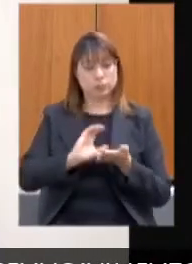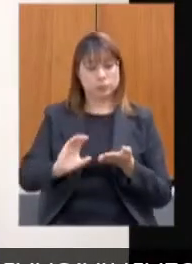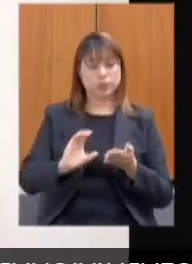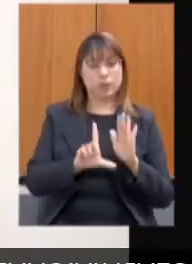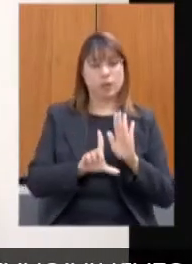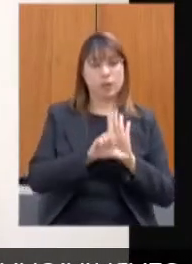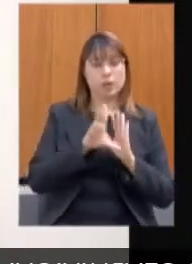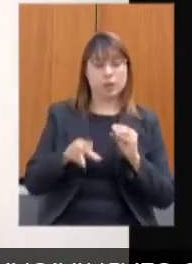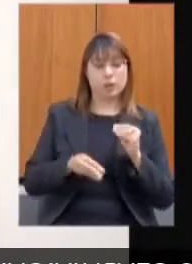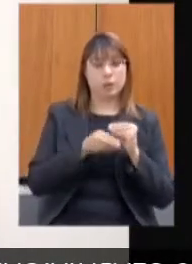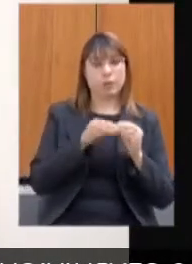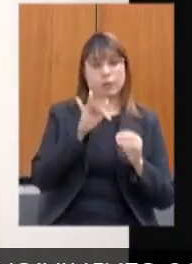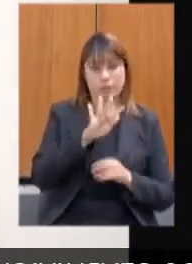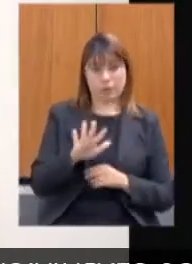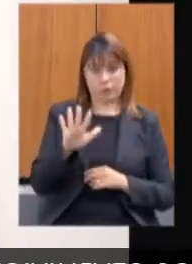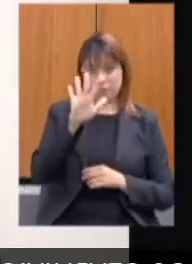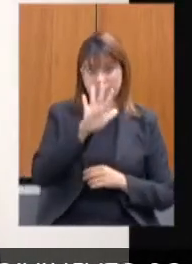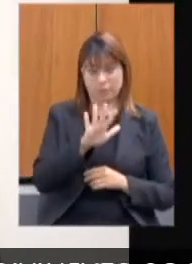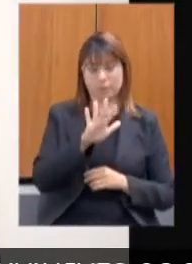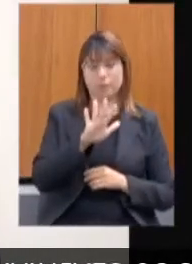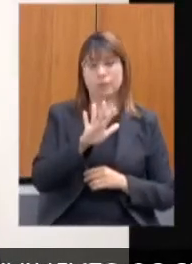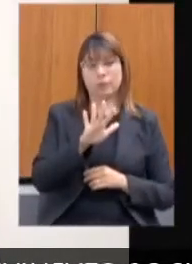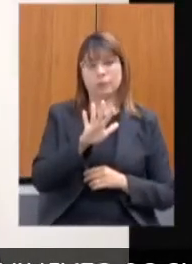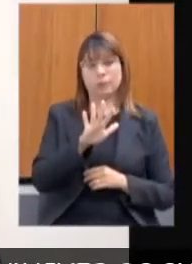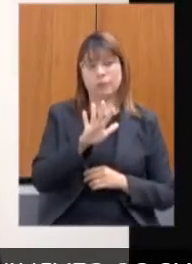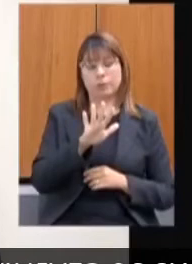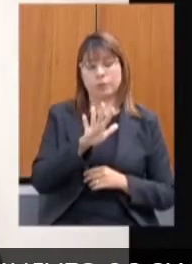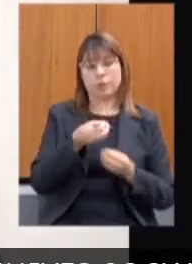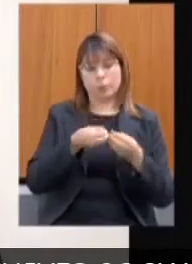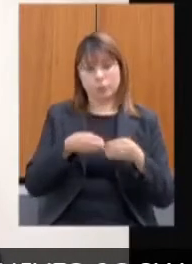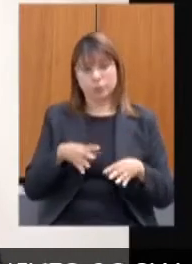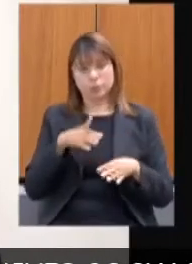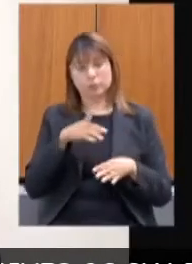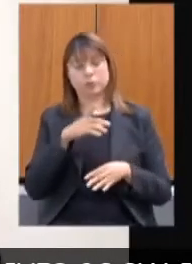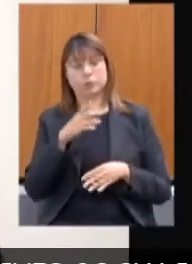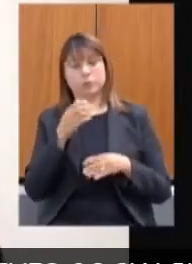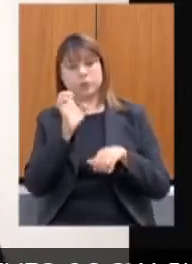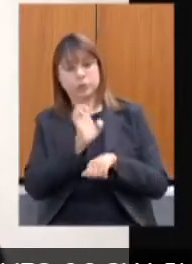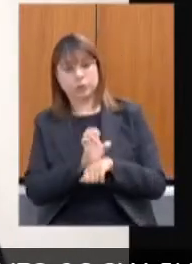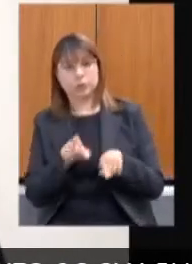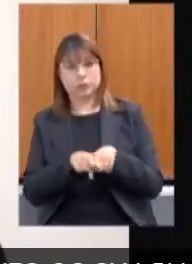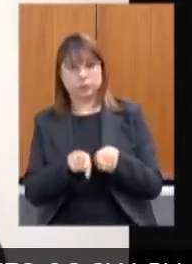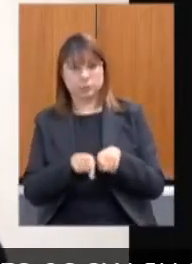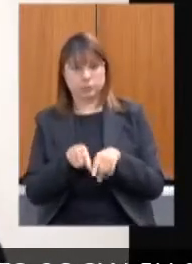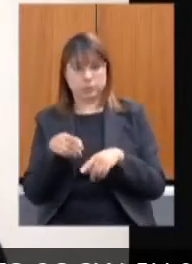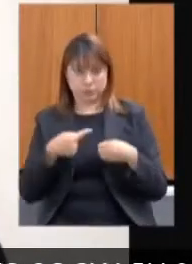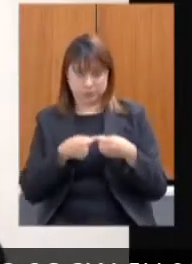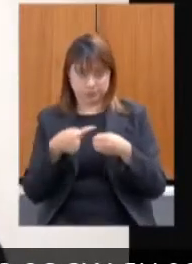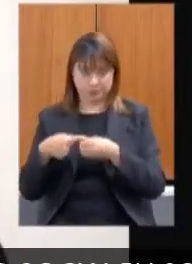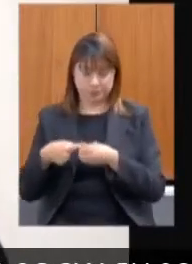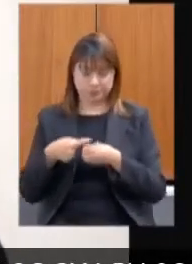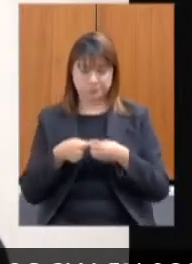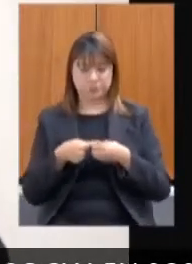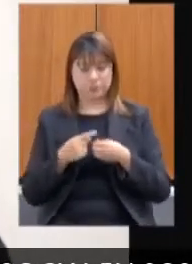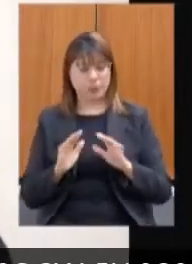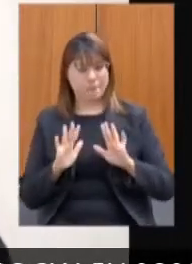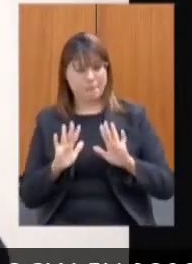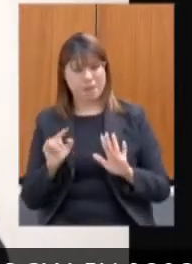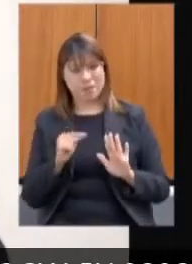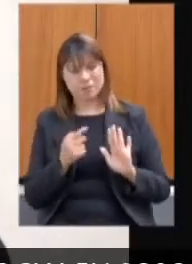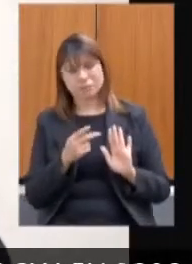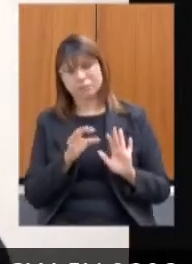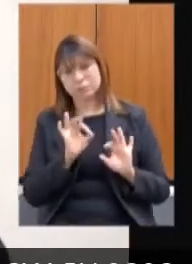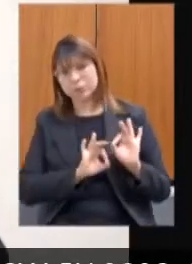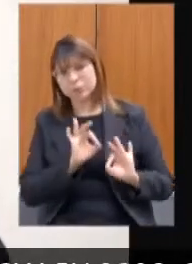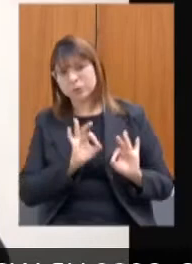complementar federal, de compensação para estados e municípios. Agora, ele gera uma